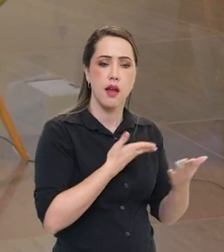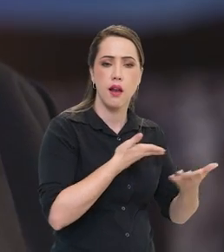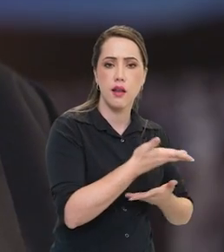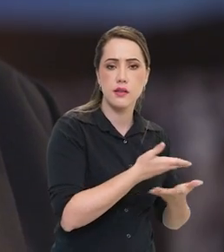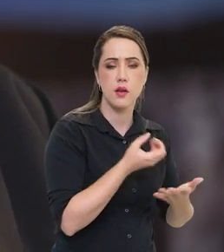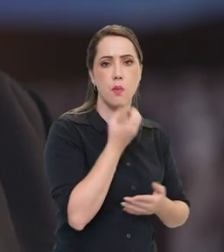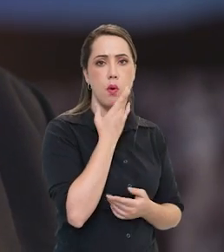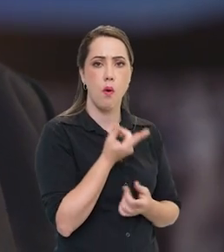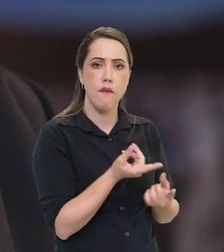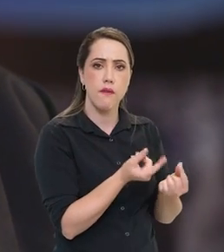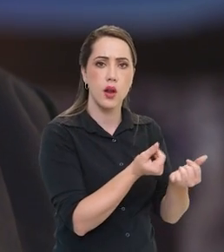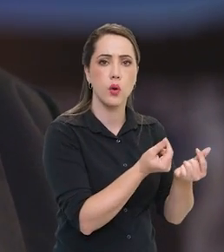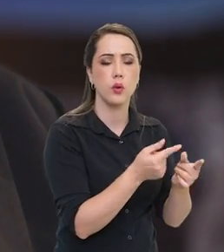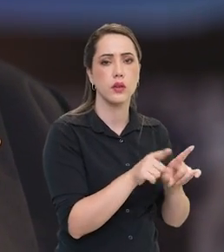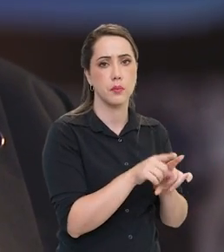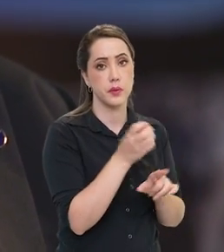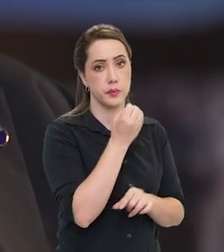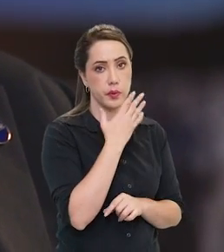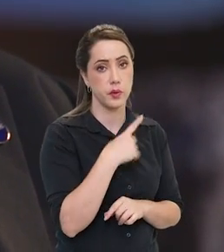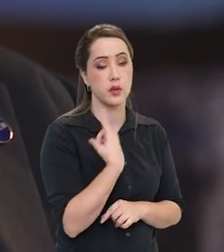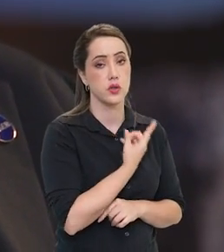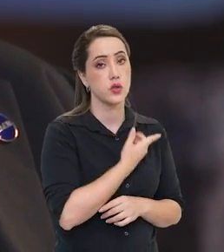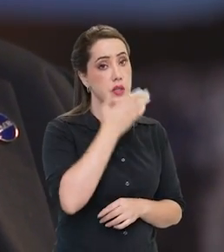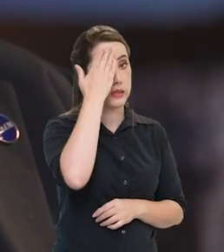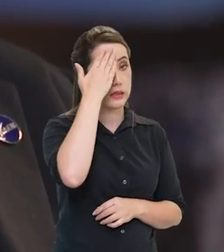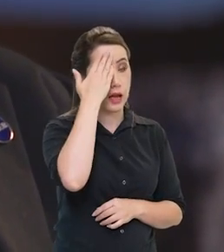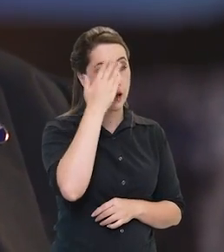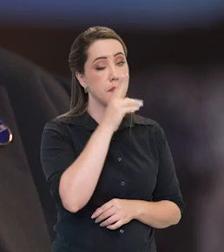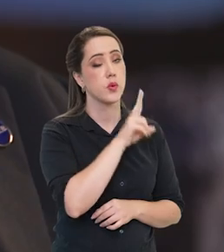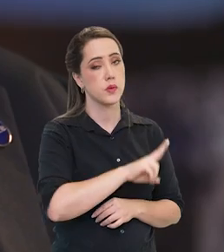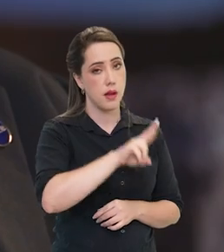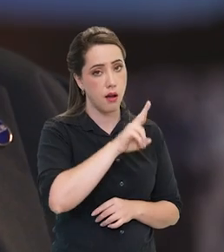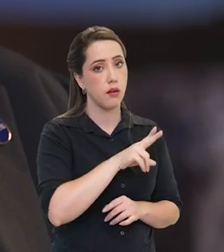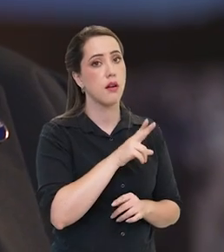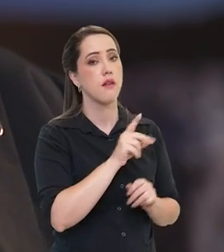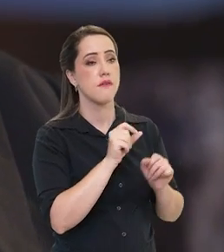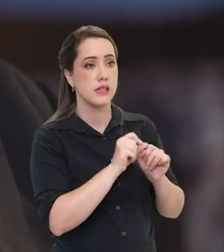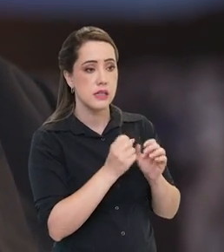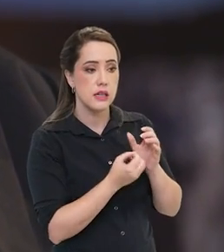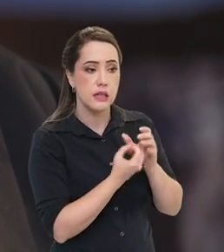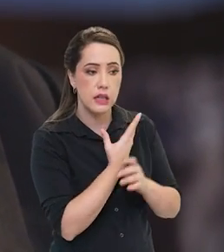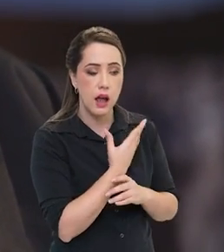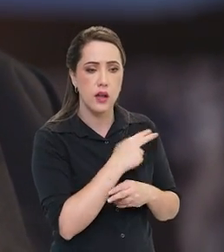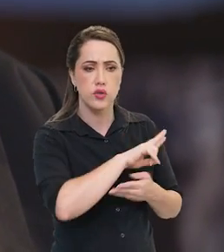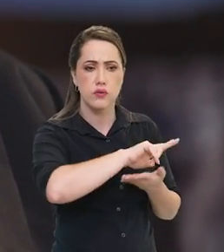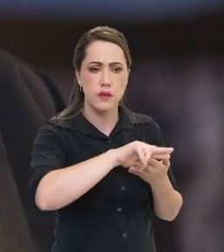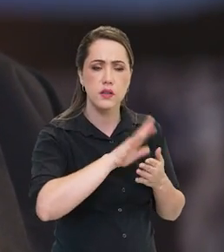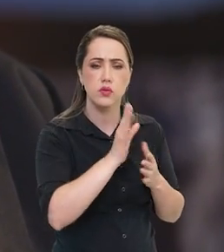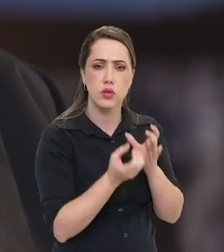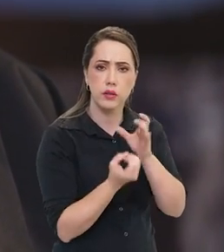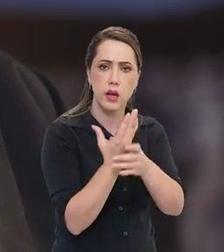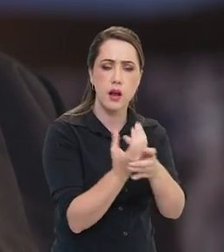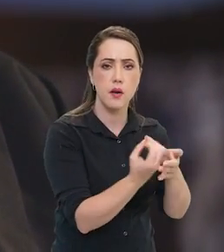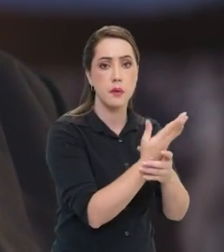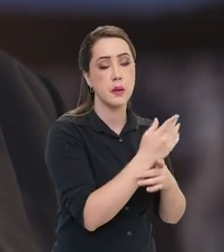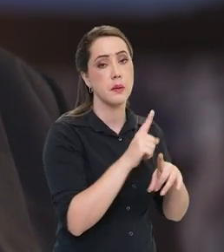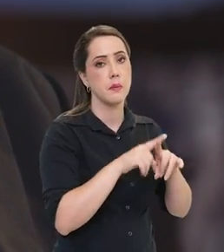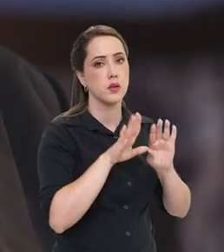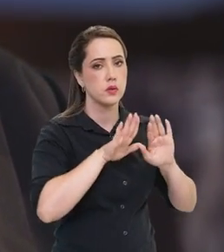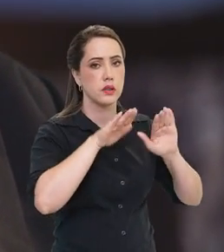a relação custo-benefício é muito boa. Então nós sabemos fazer, nós já fizemos vários deles,